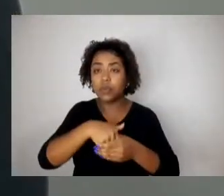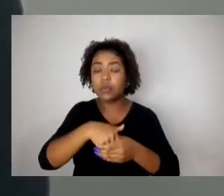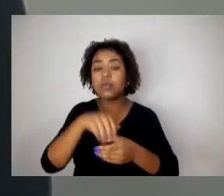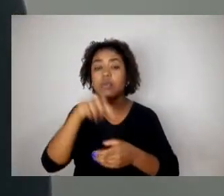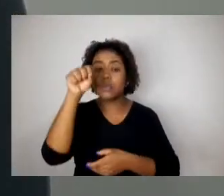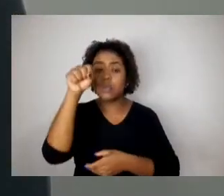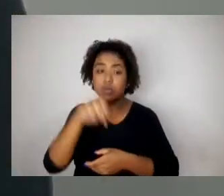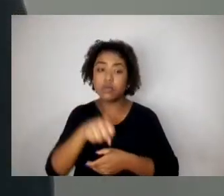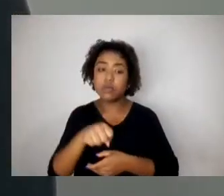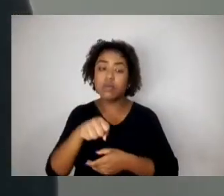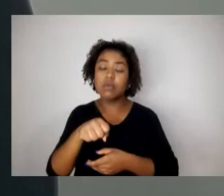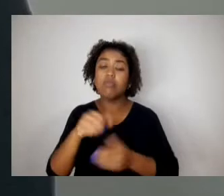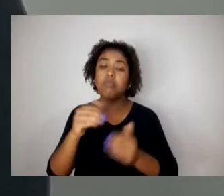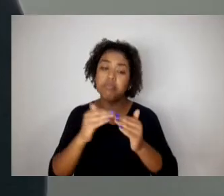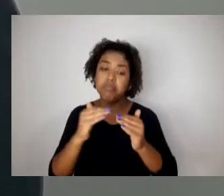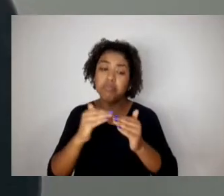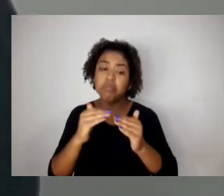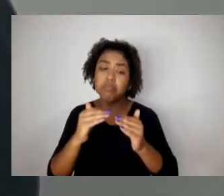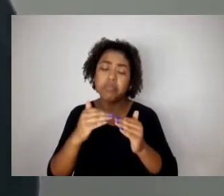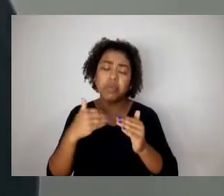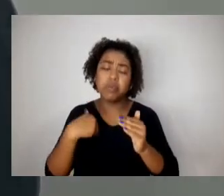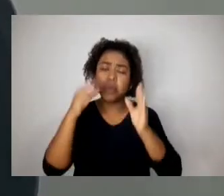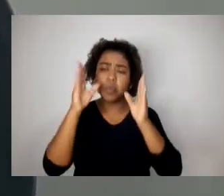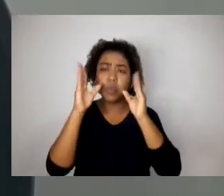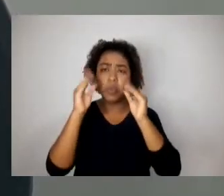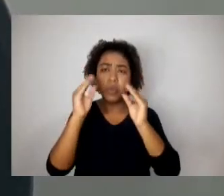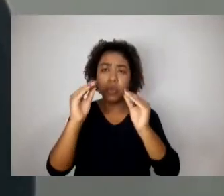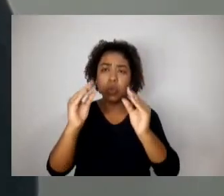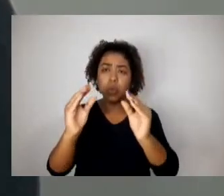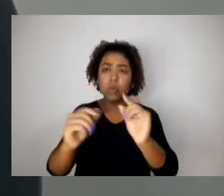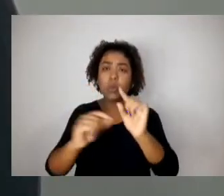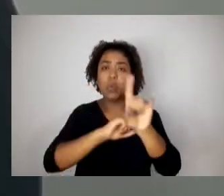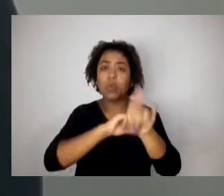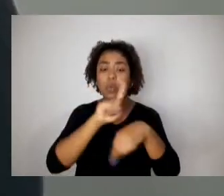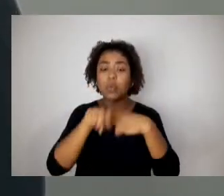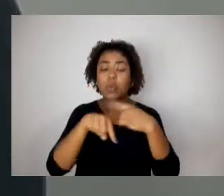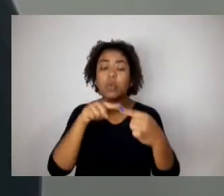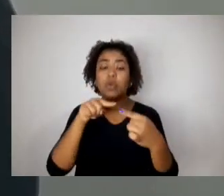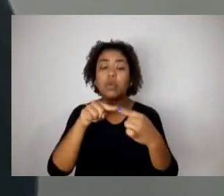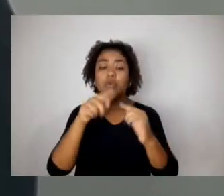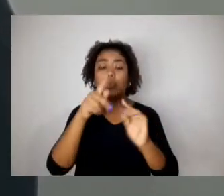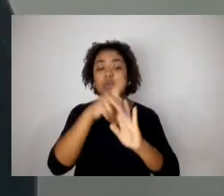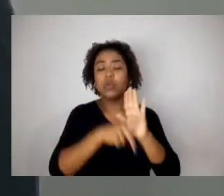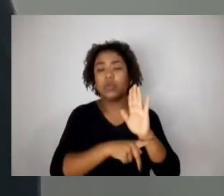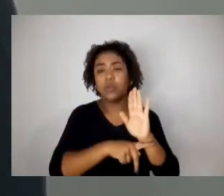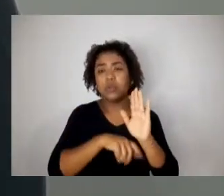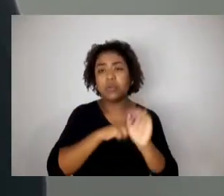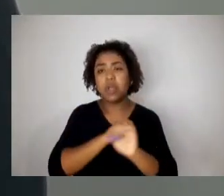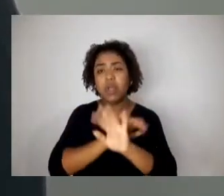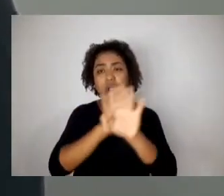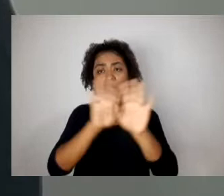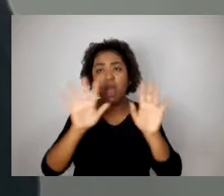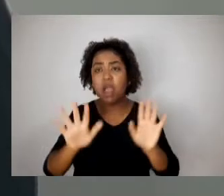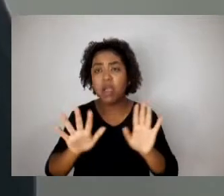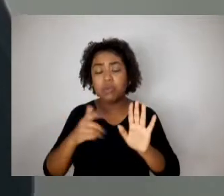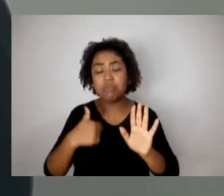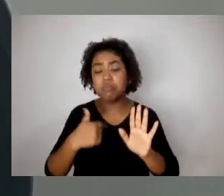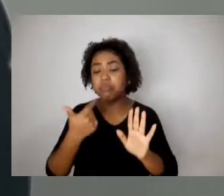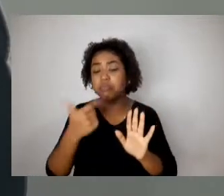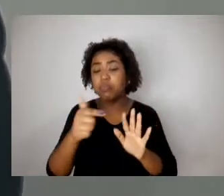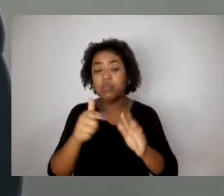projeto é muito clara. Não vejo problema nenhum, não vejo motivo para nenhum professor